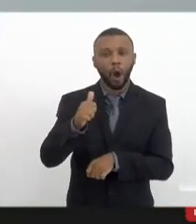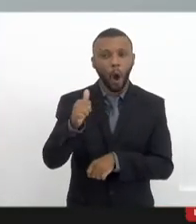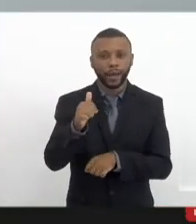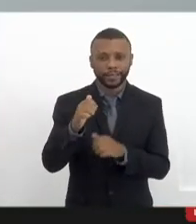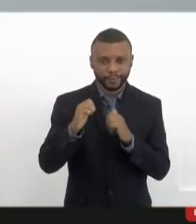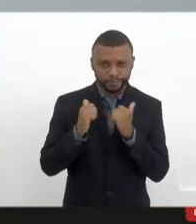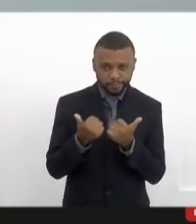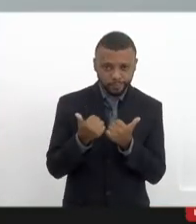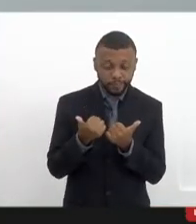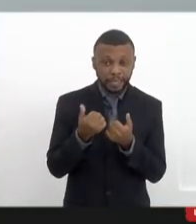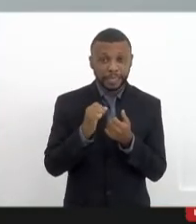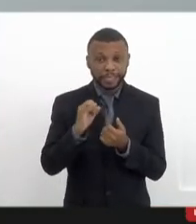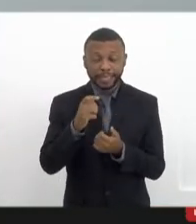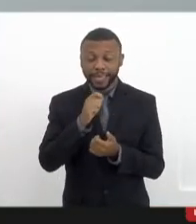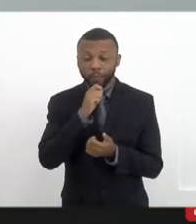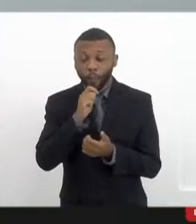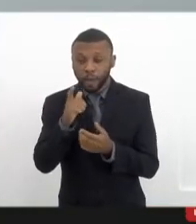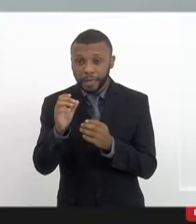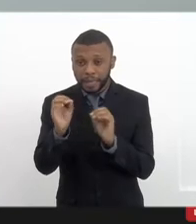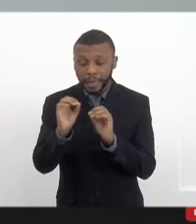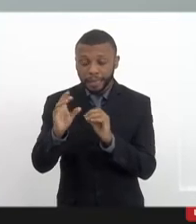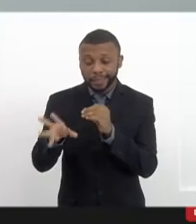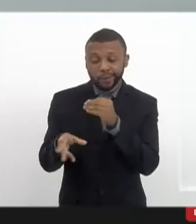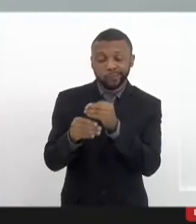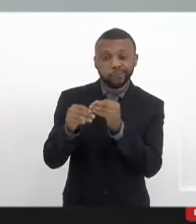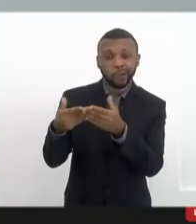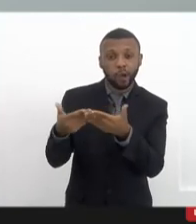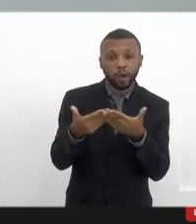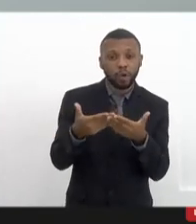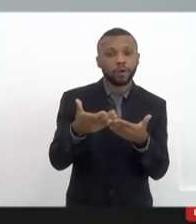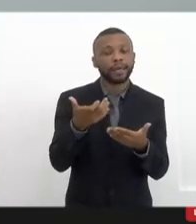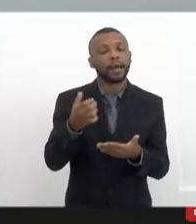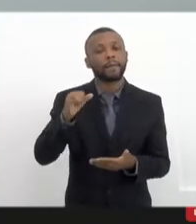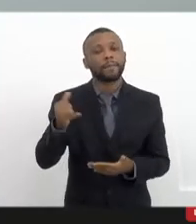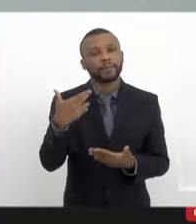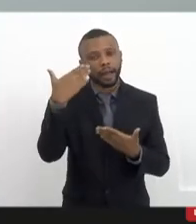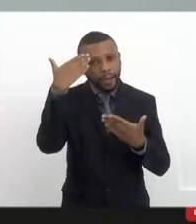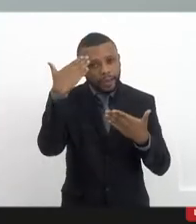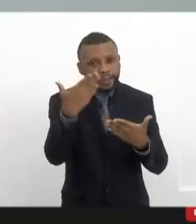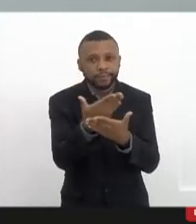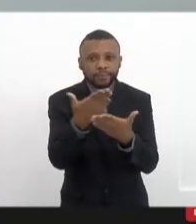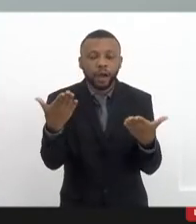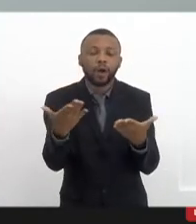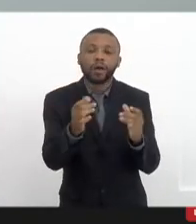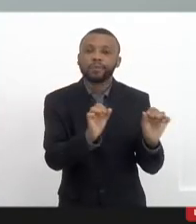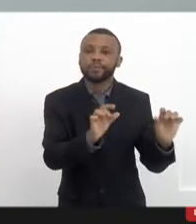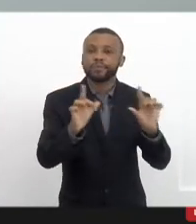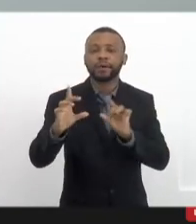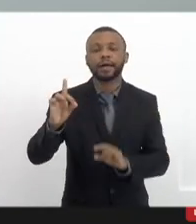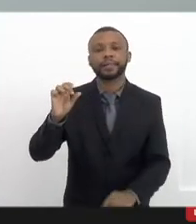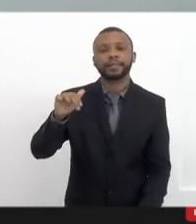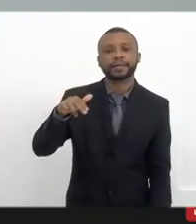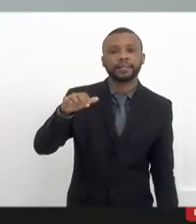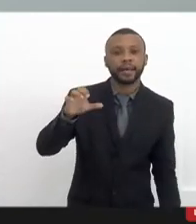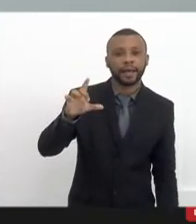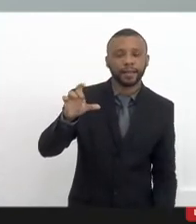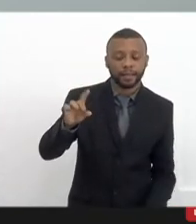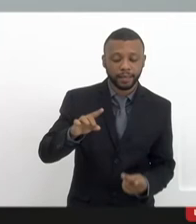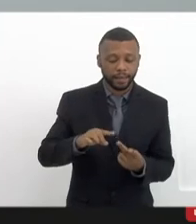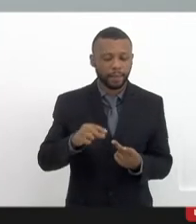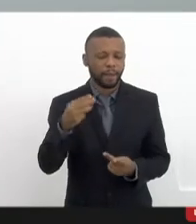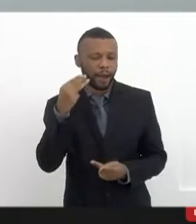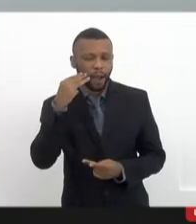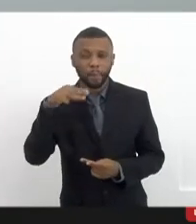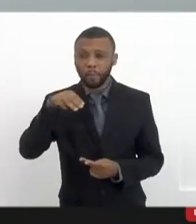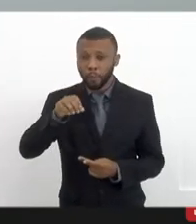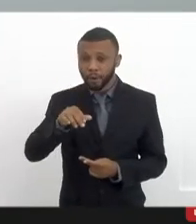encaminhamento, eu queria agradecer muito a participação de todo mundo aqui. Passar a palavra agora para a Dani e para a Mônica fazer o encerramento da